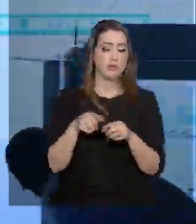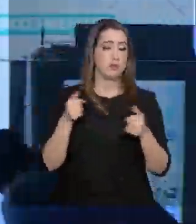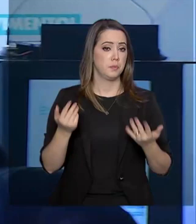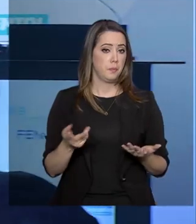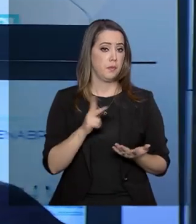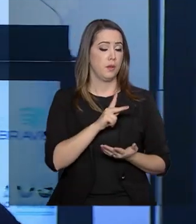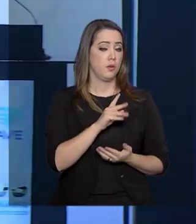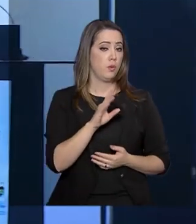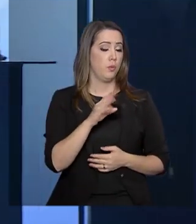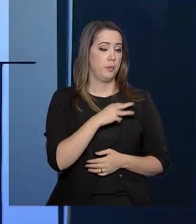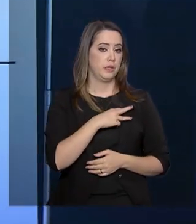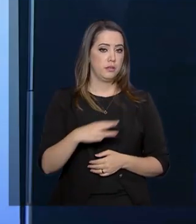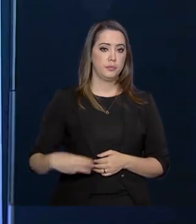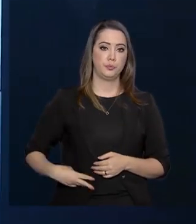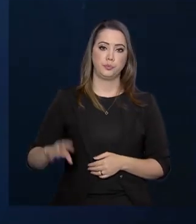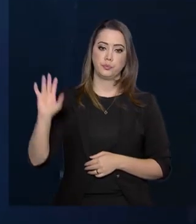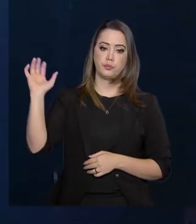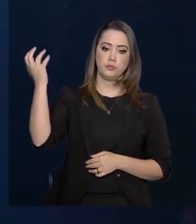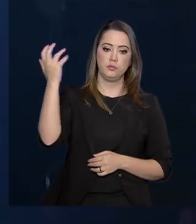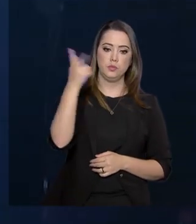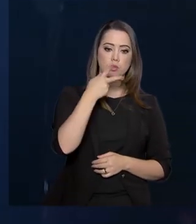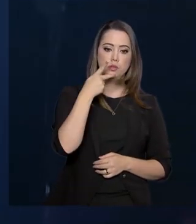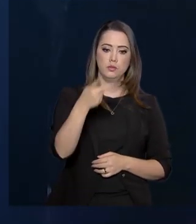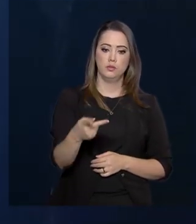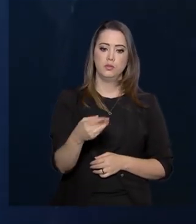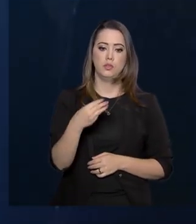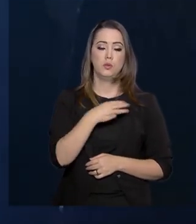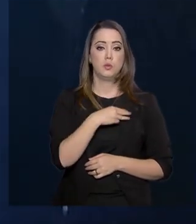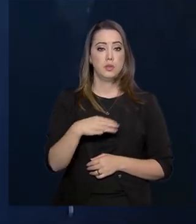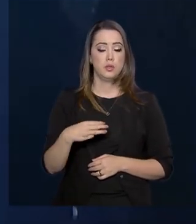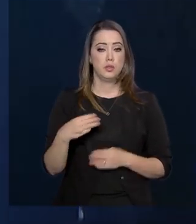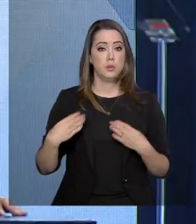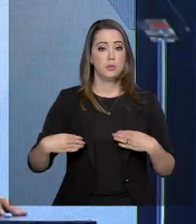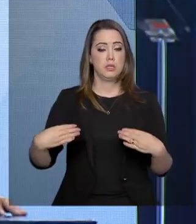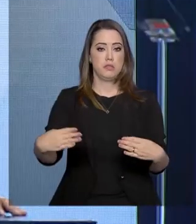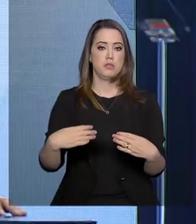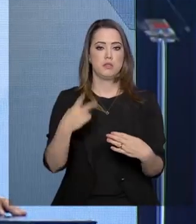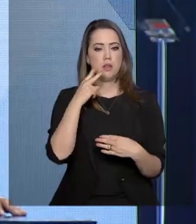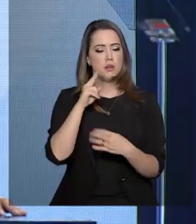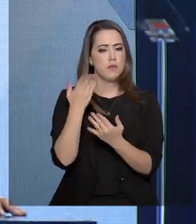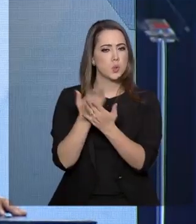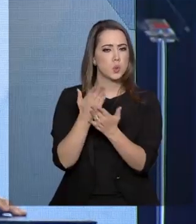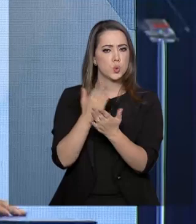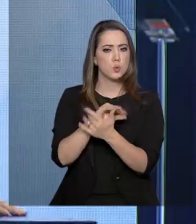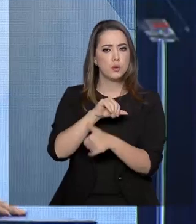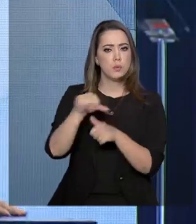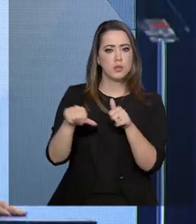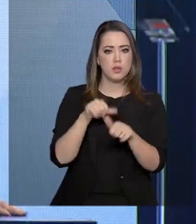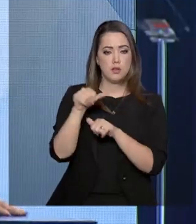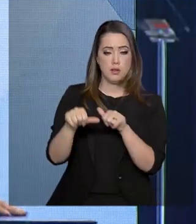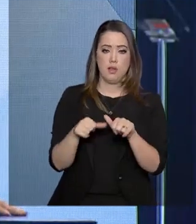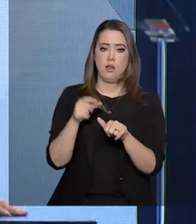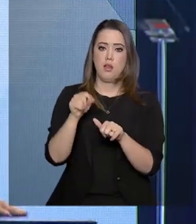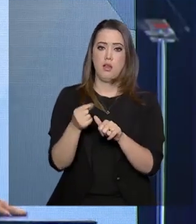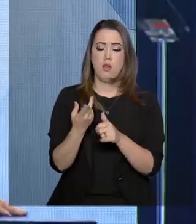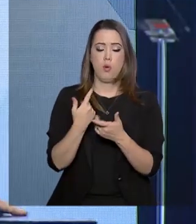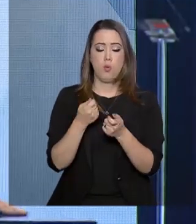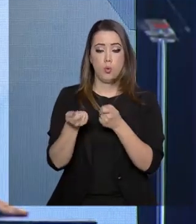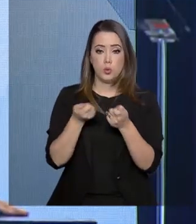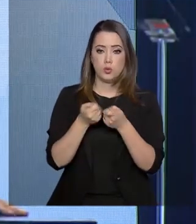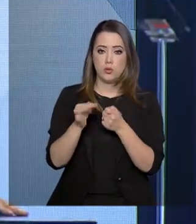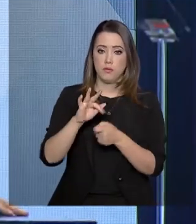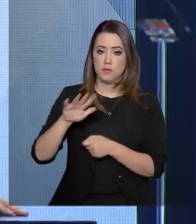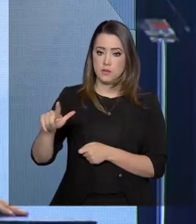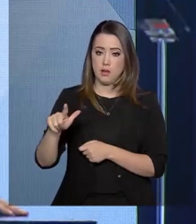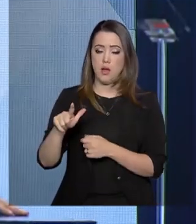ministro do Meio Ambiente, Ricardo Salles, informou que o Ministério estuda a alteração na cobrança da taxa de controle e fiscalização ambiental.